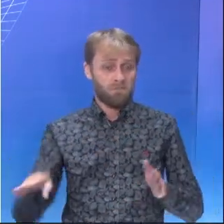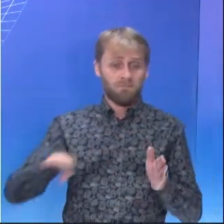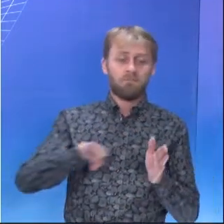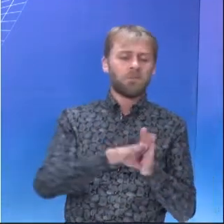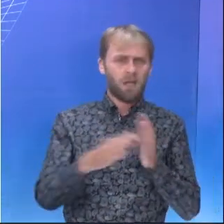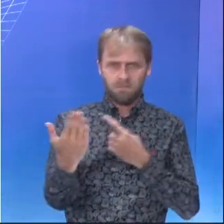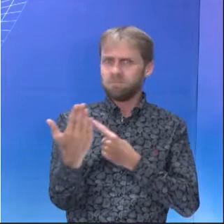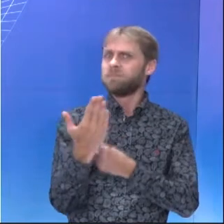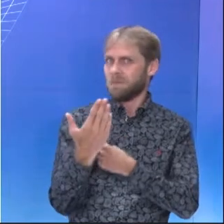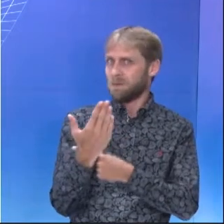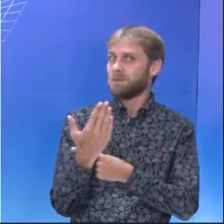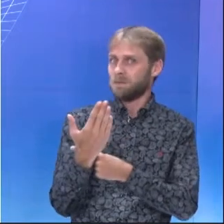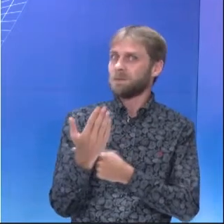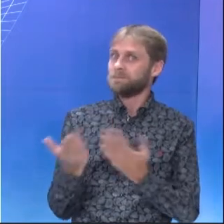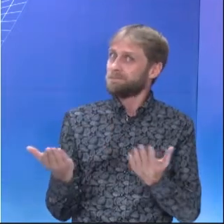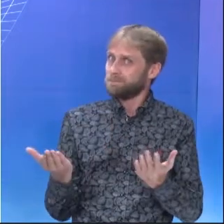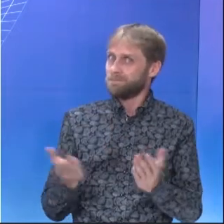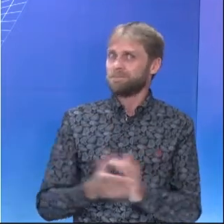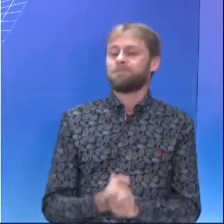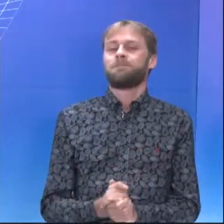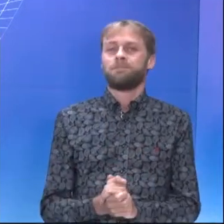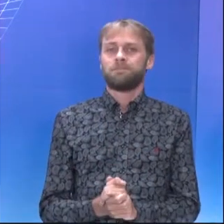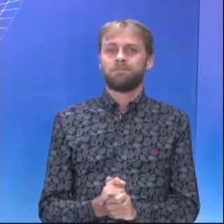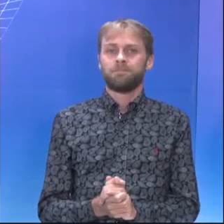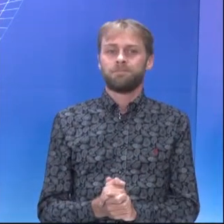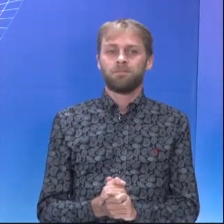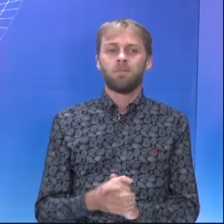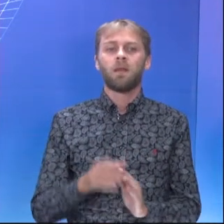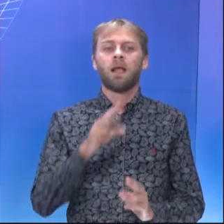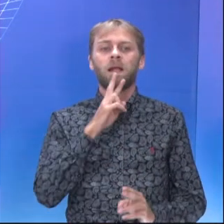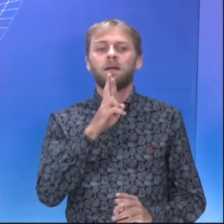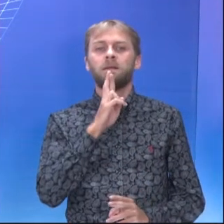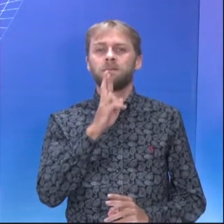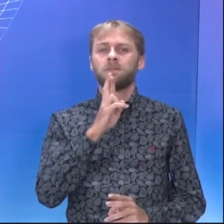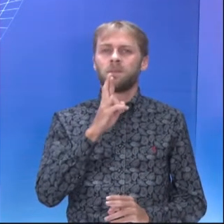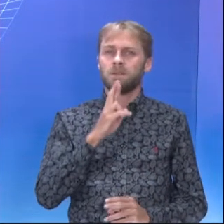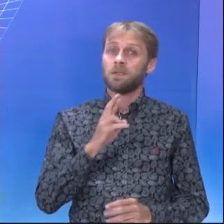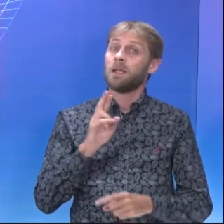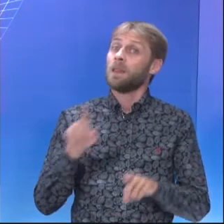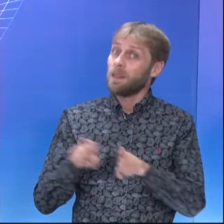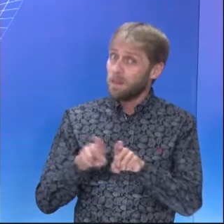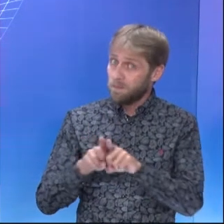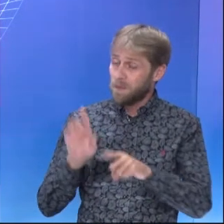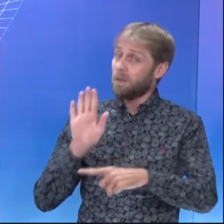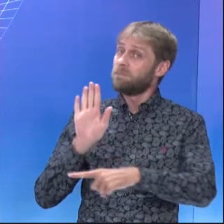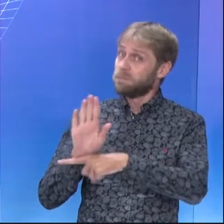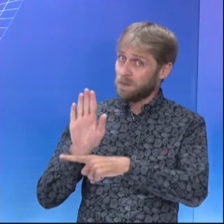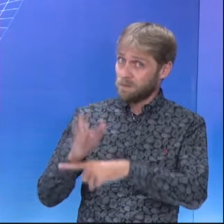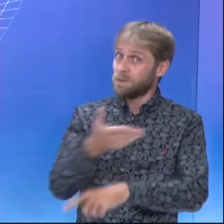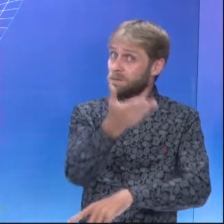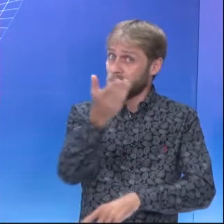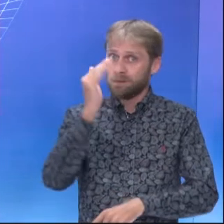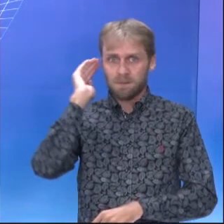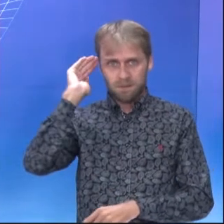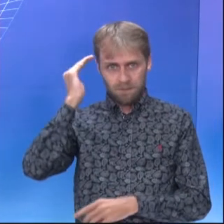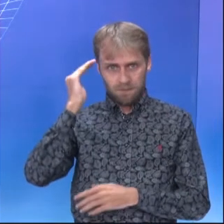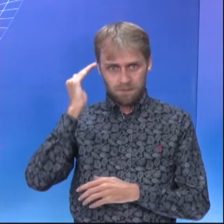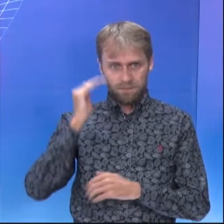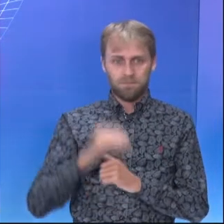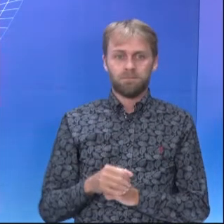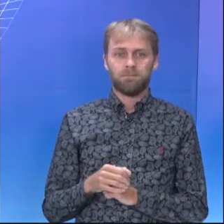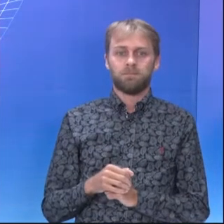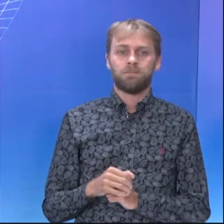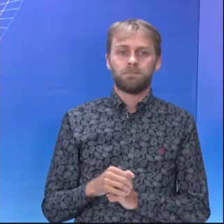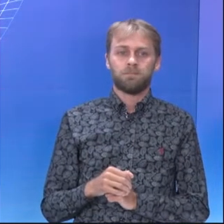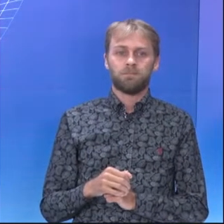tona e vai te ajudar a responder a prova. Olha as alternativas que também ajudam a entender o que está escrito lá na prova. No